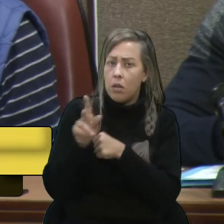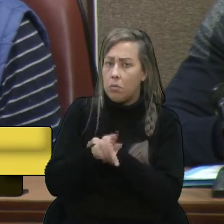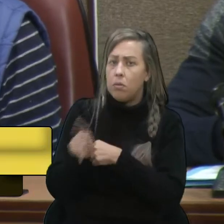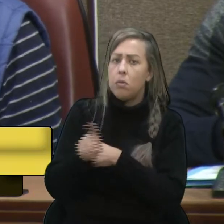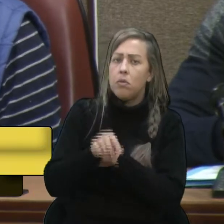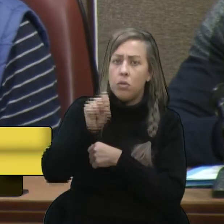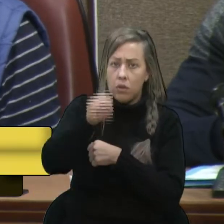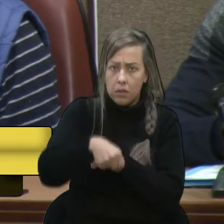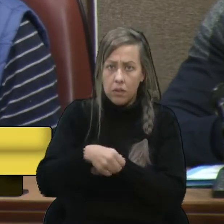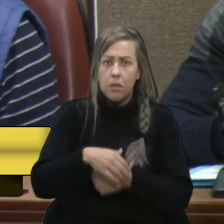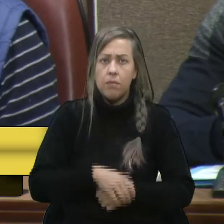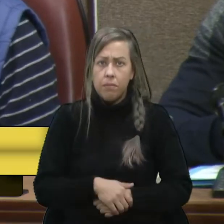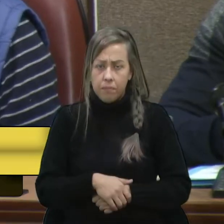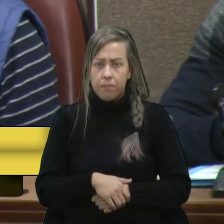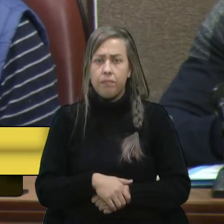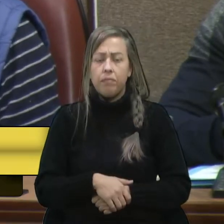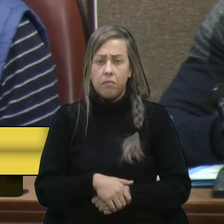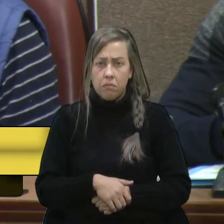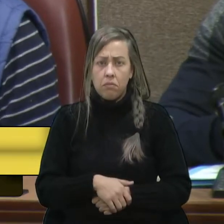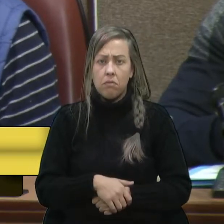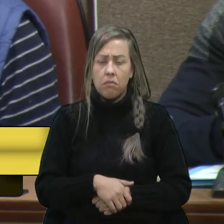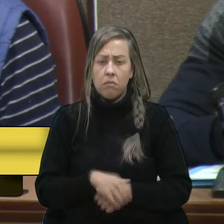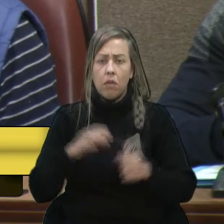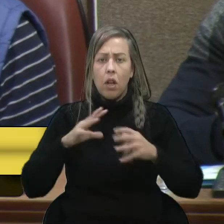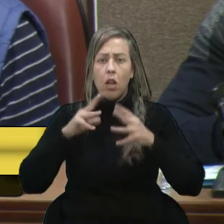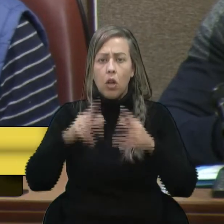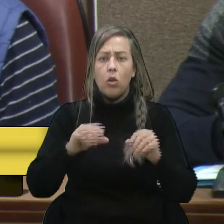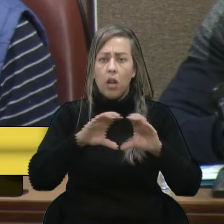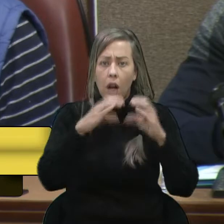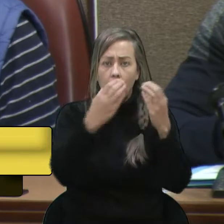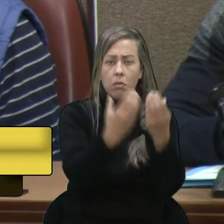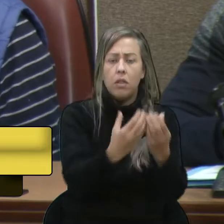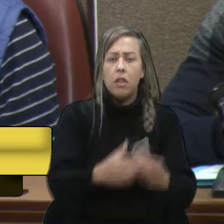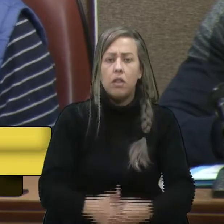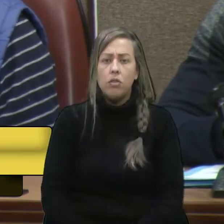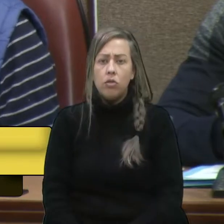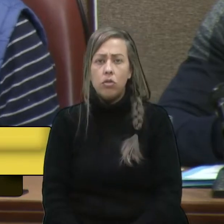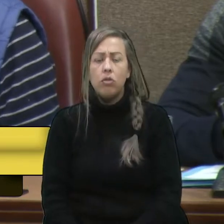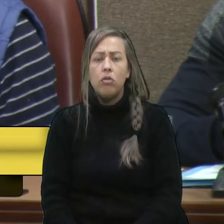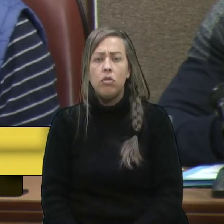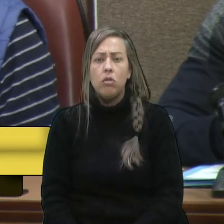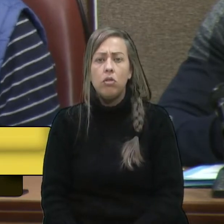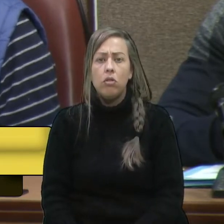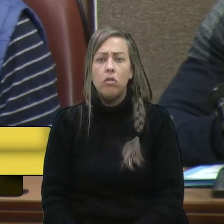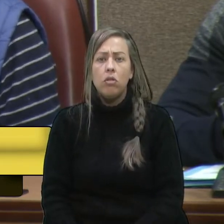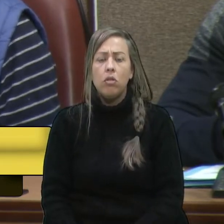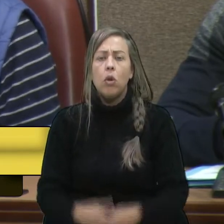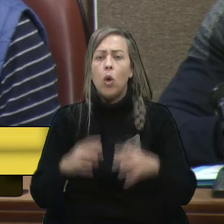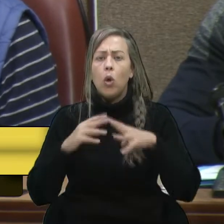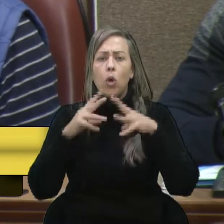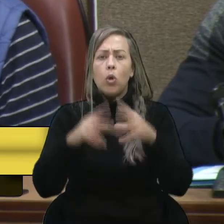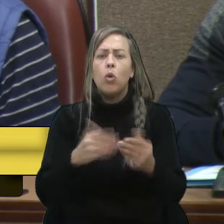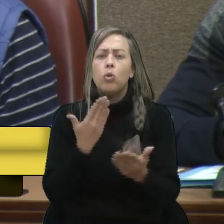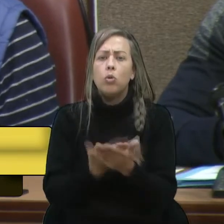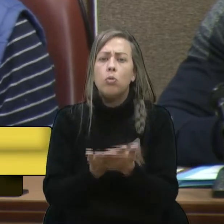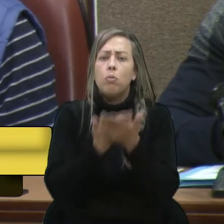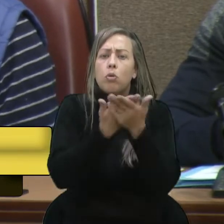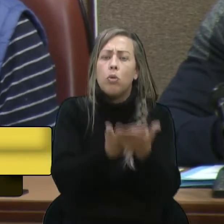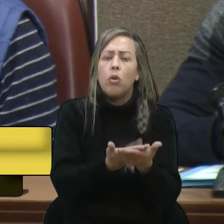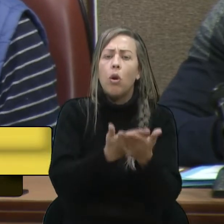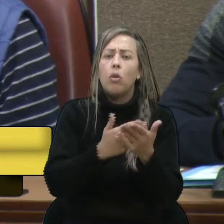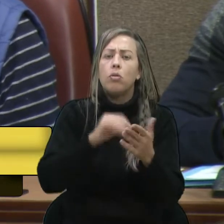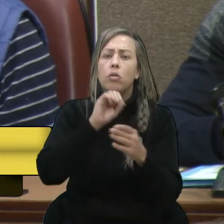professores, Marco, e toda a nossa comunidade. E foi feito todos os protocolos de